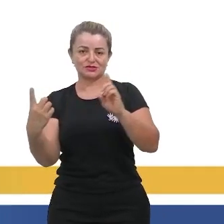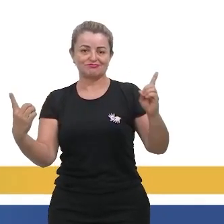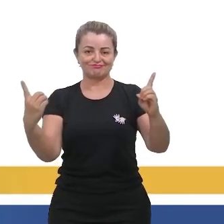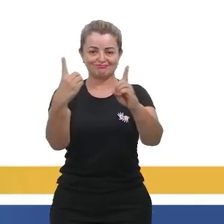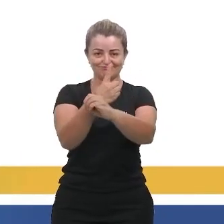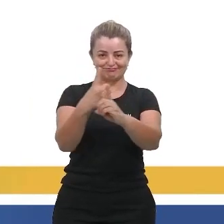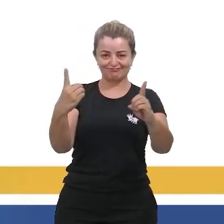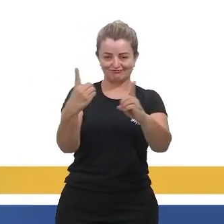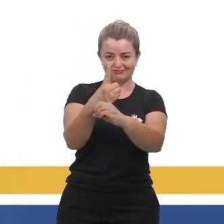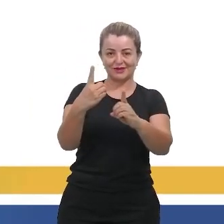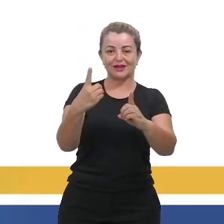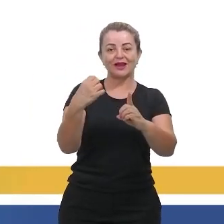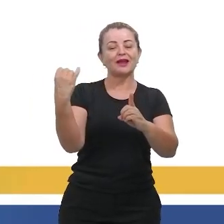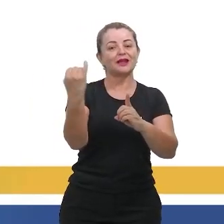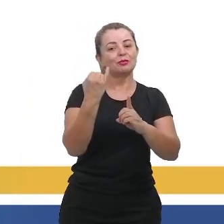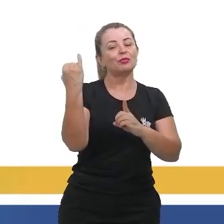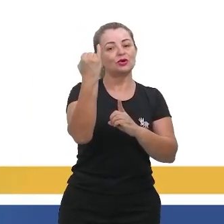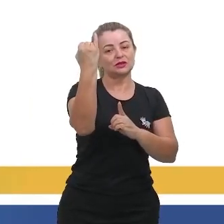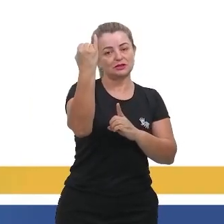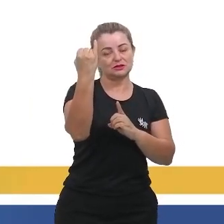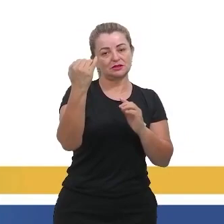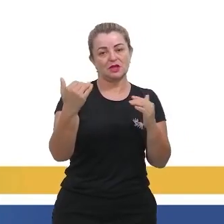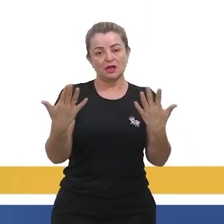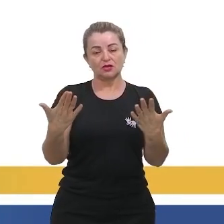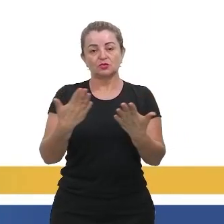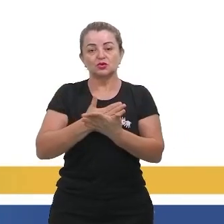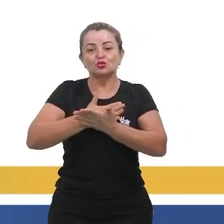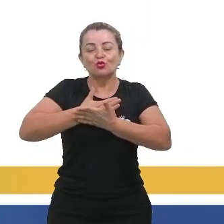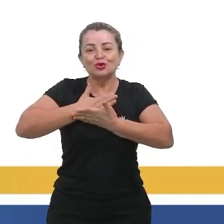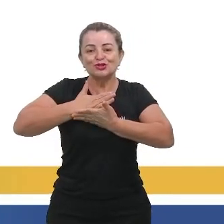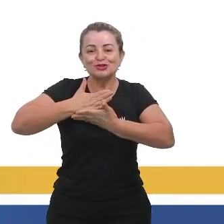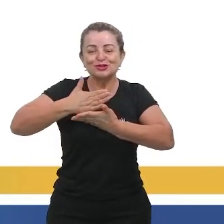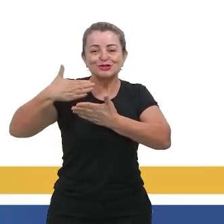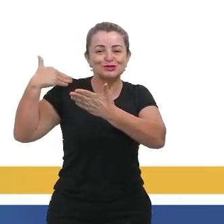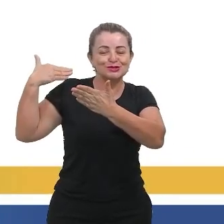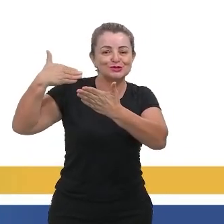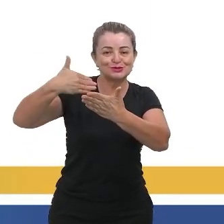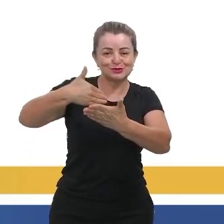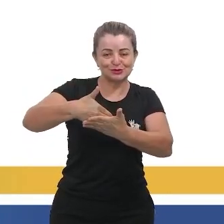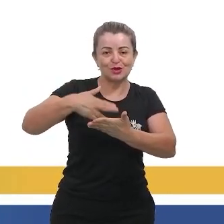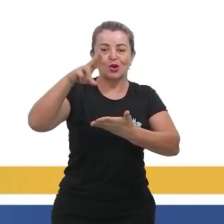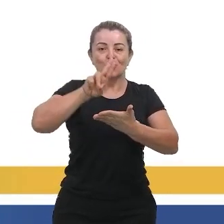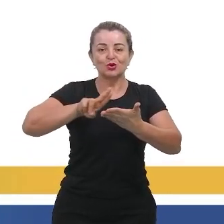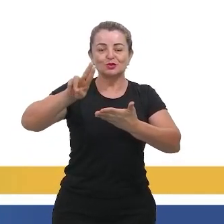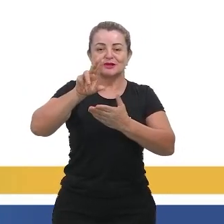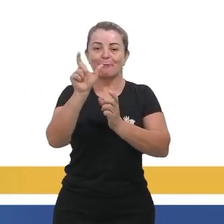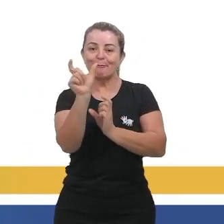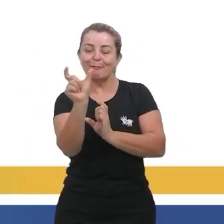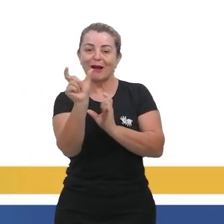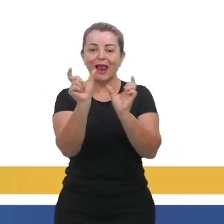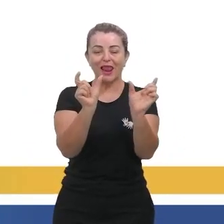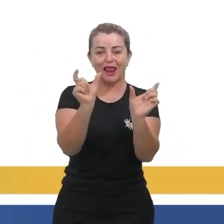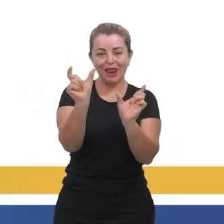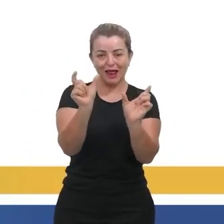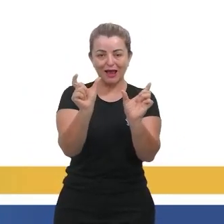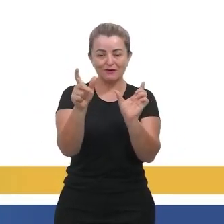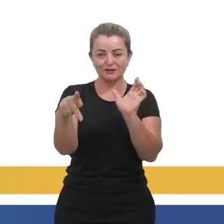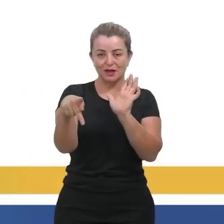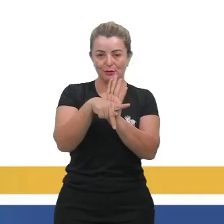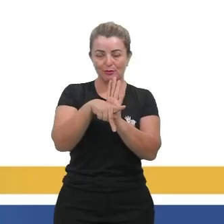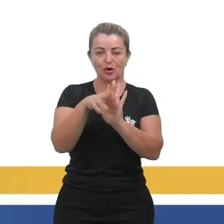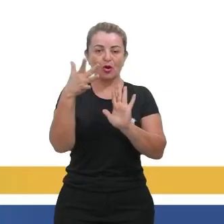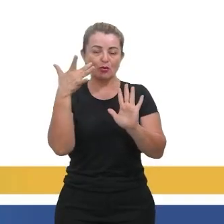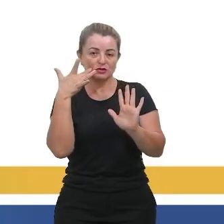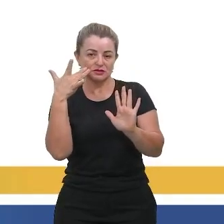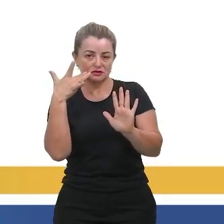quando houve esse pioneirismo em utilizar palavras regionais,